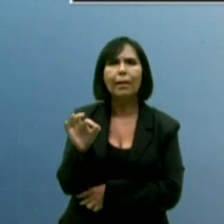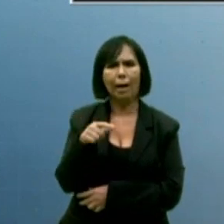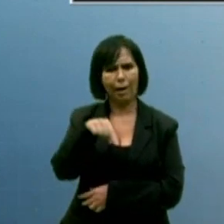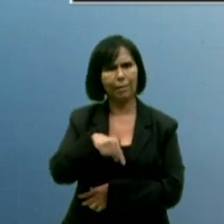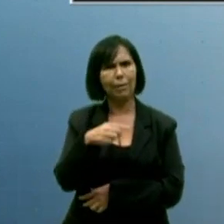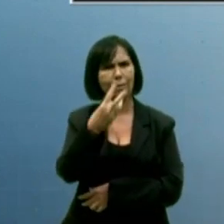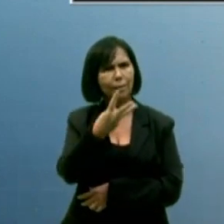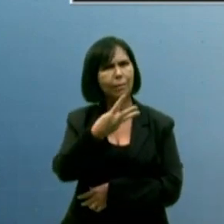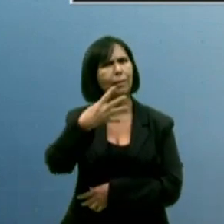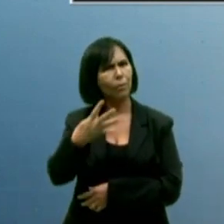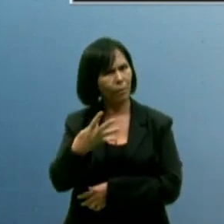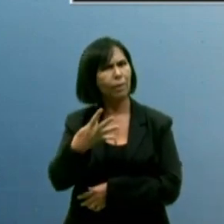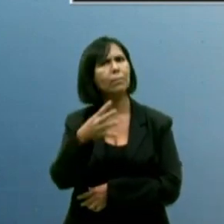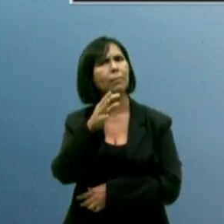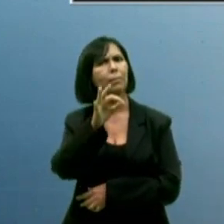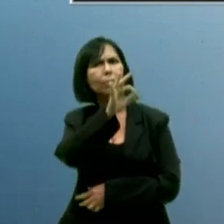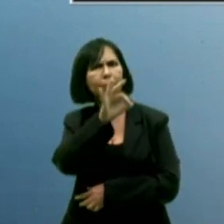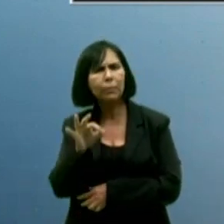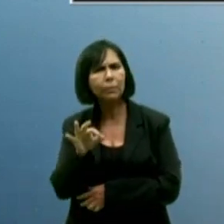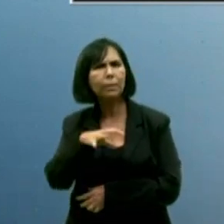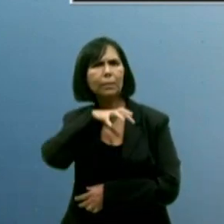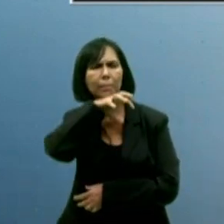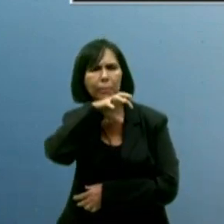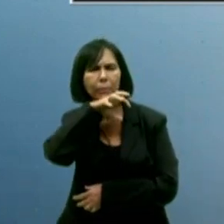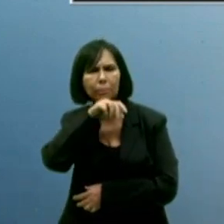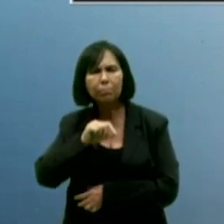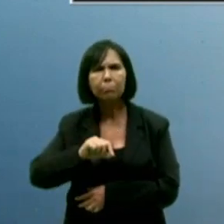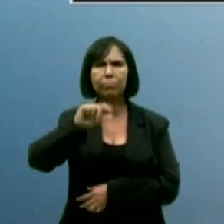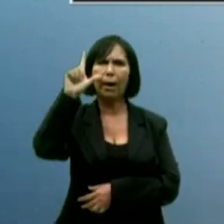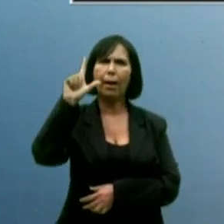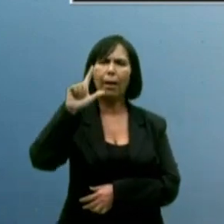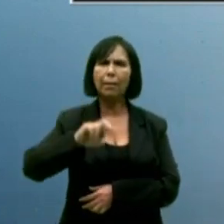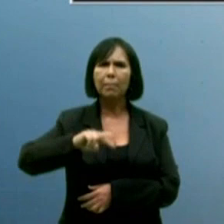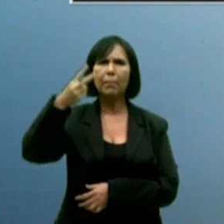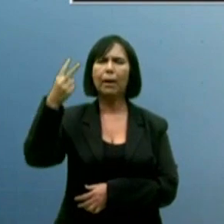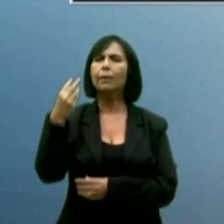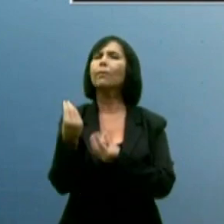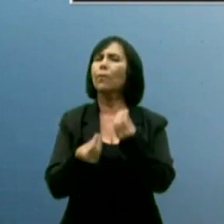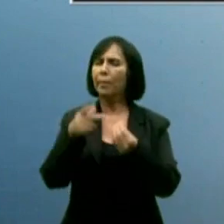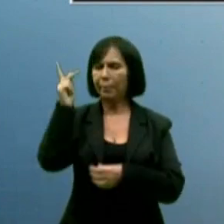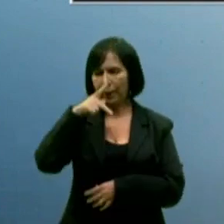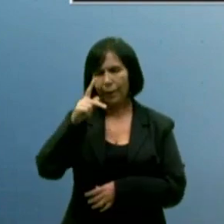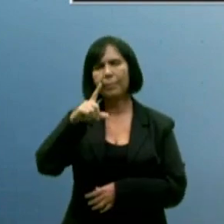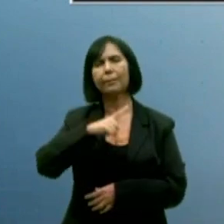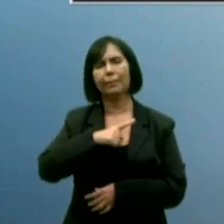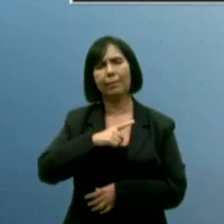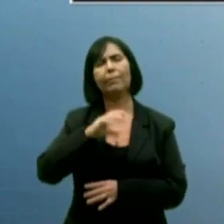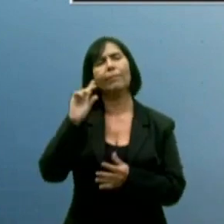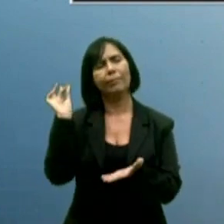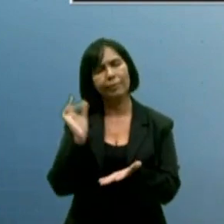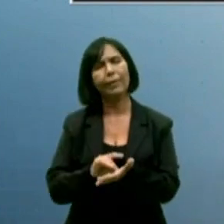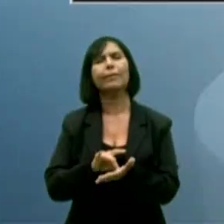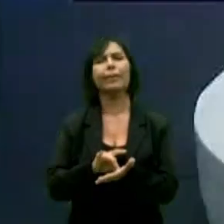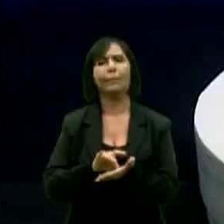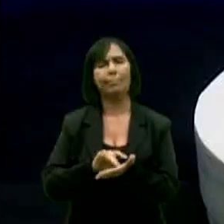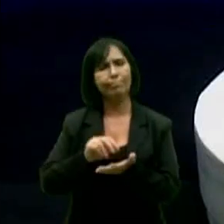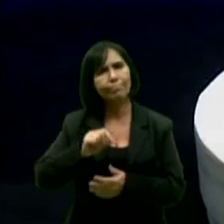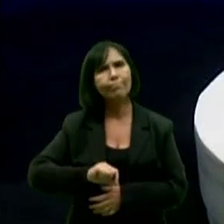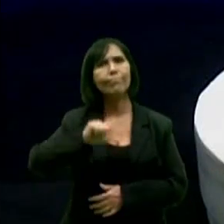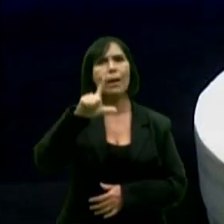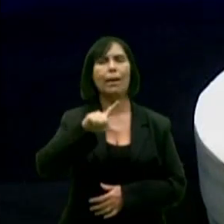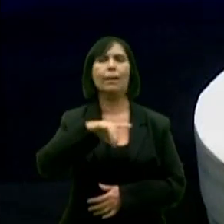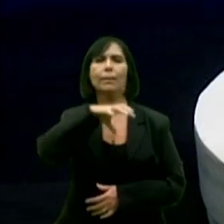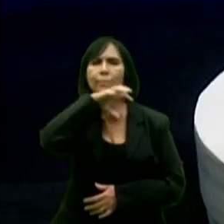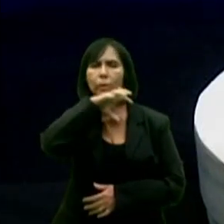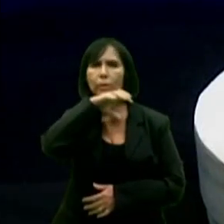mais de imposto, sim. Então, infelizmente, a Paraíba, em vários casos, cobra mais imposto do que estados vizinhos e a gente vai